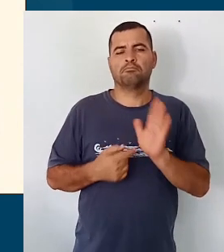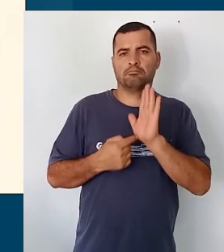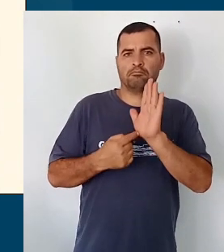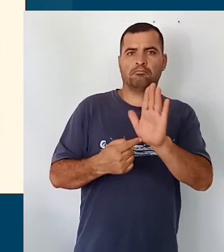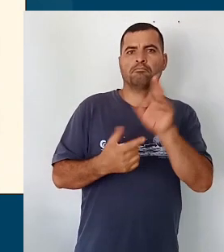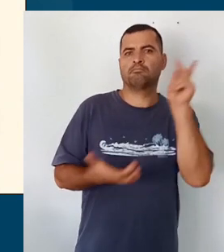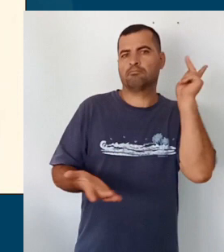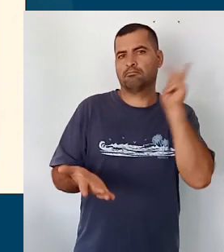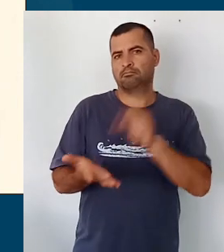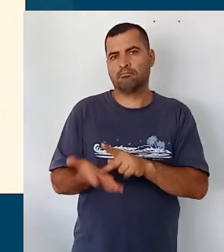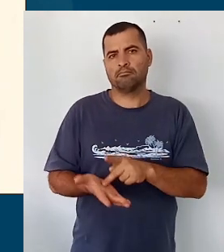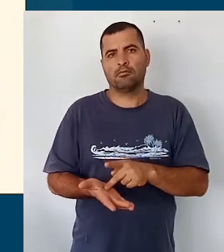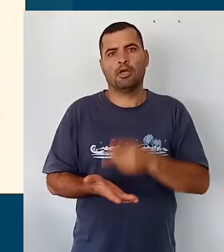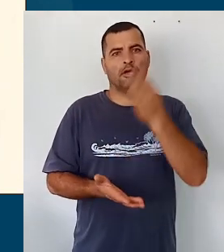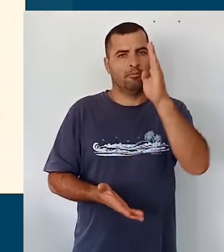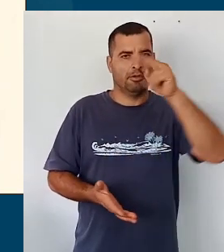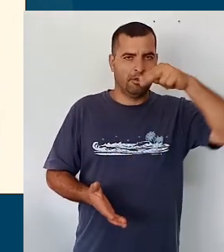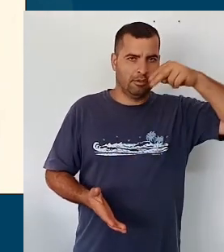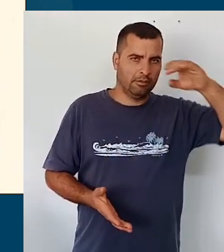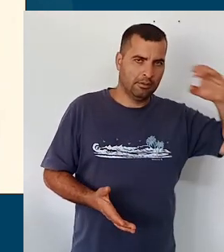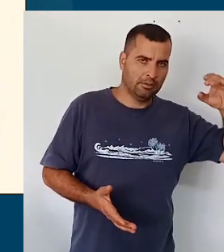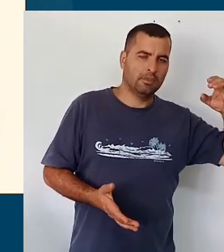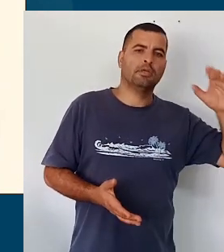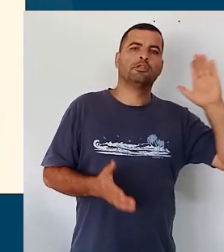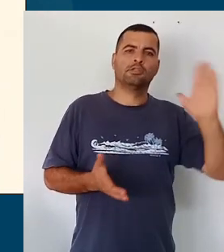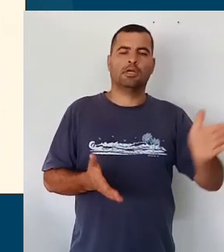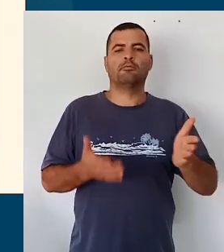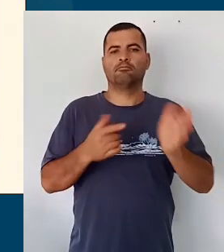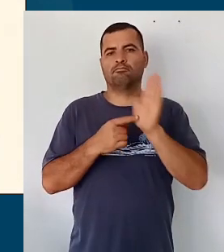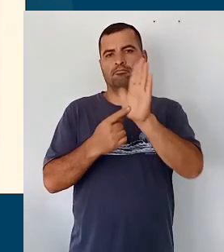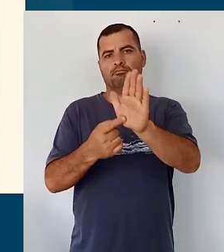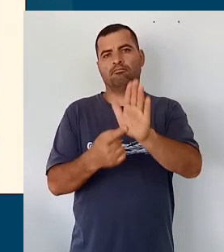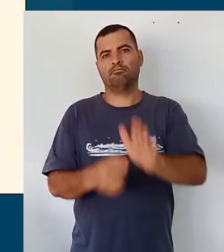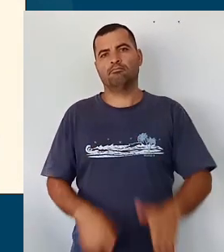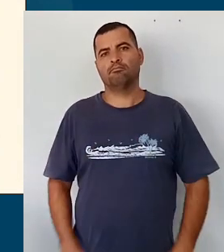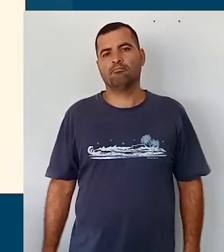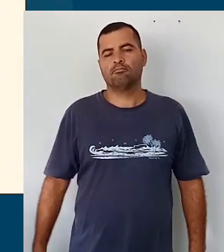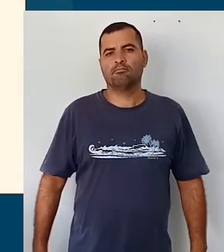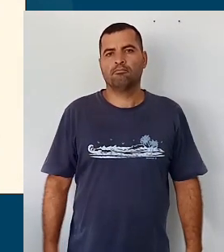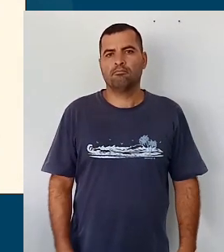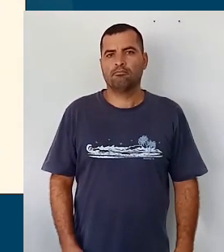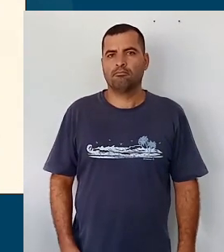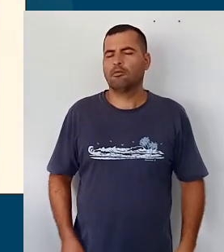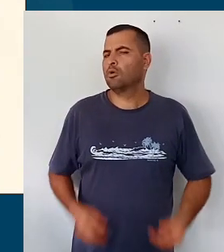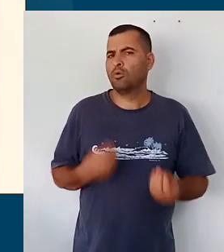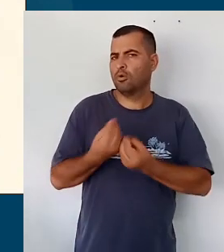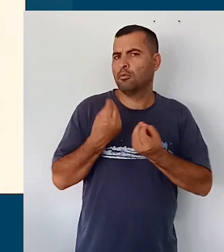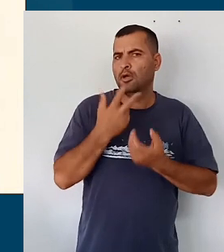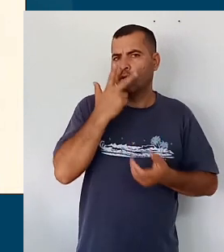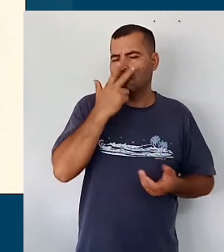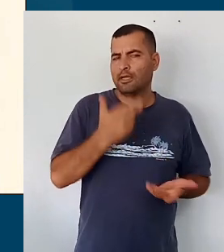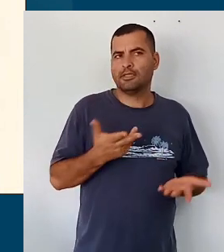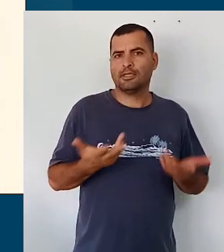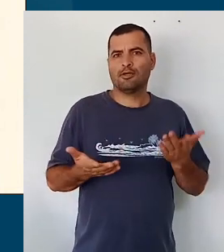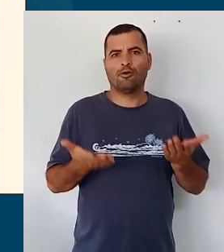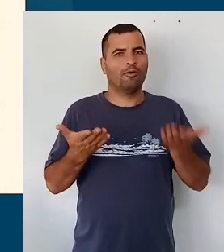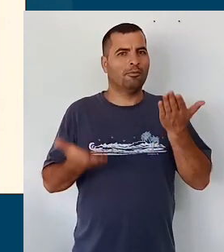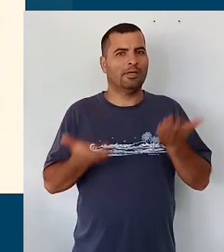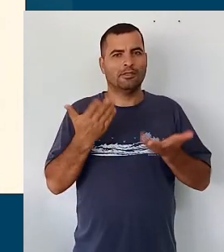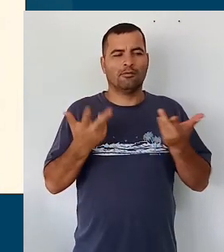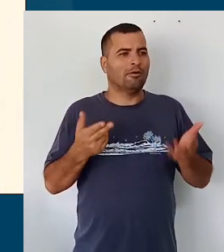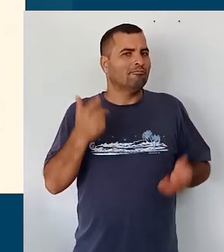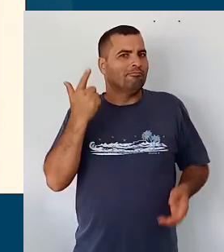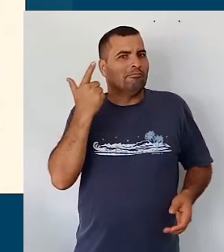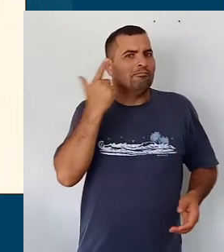de fato aquilo que a base está nos pedindo. Mas qual é a grande, eu acho que o grande salto qualitativo que a gente